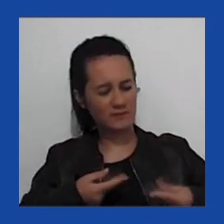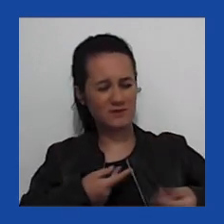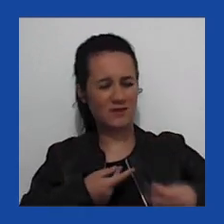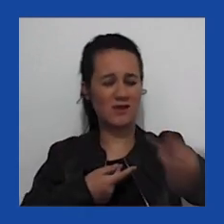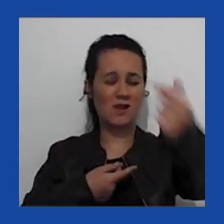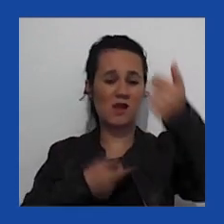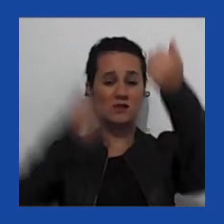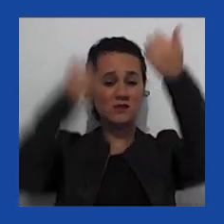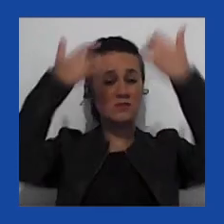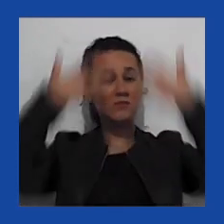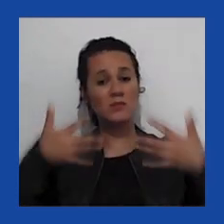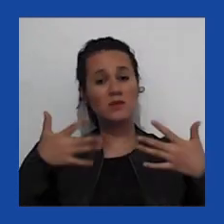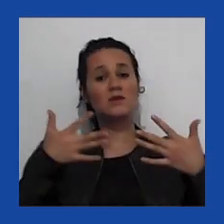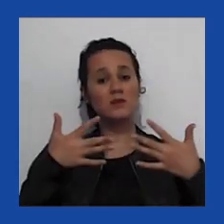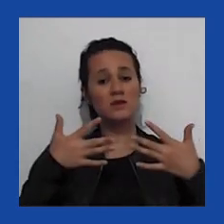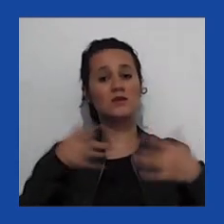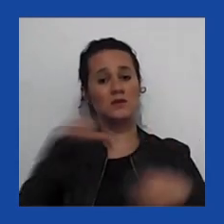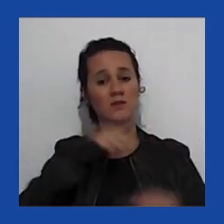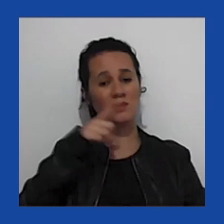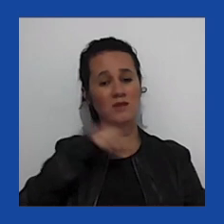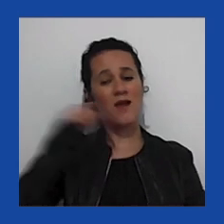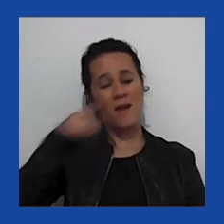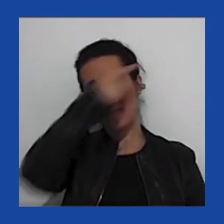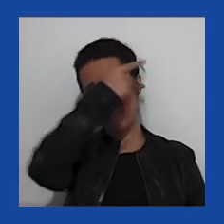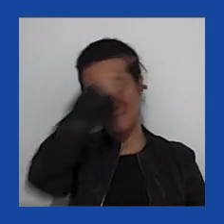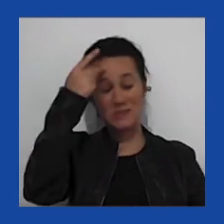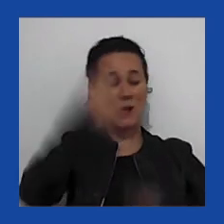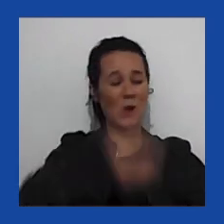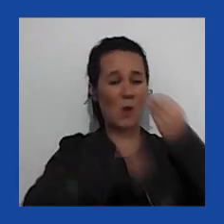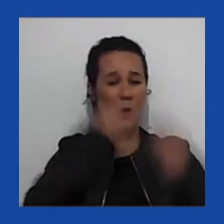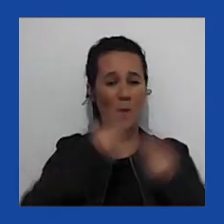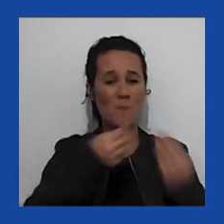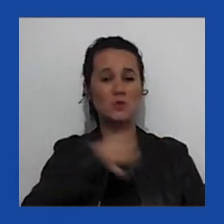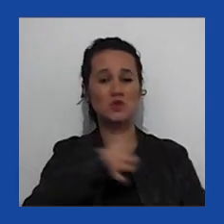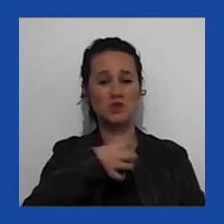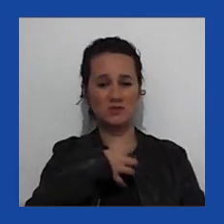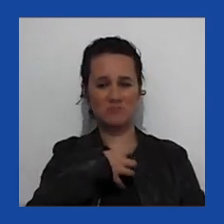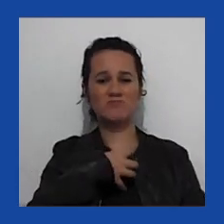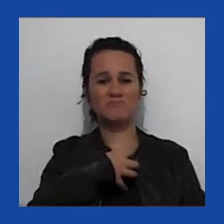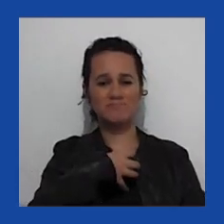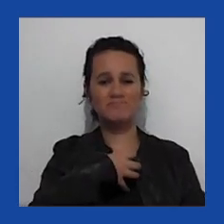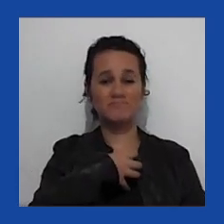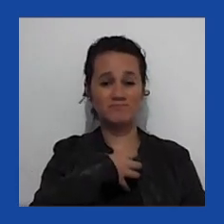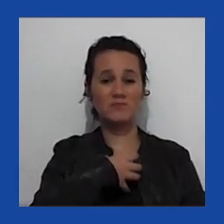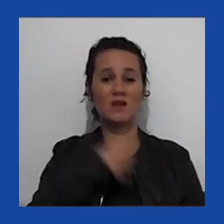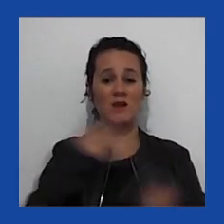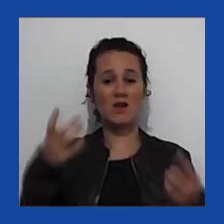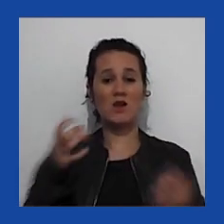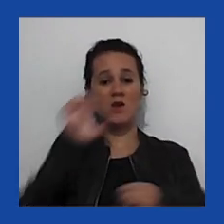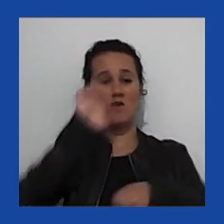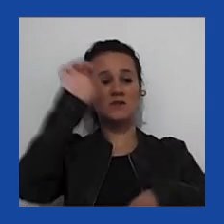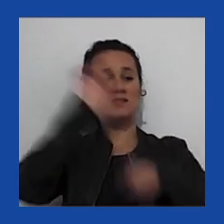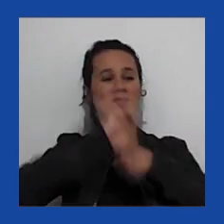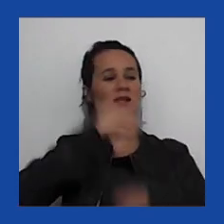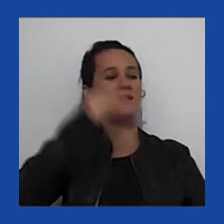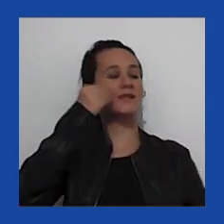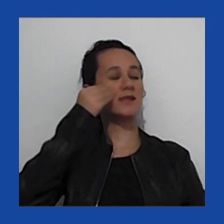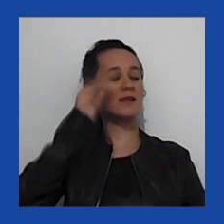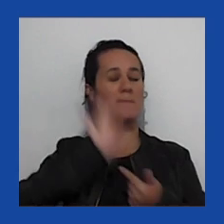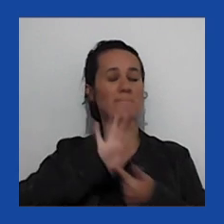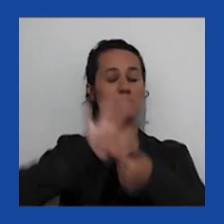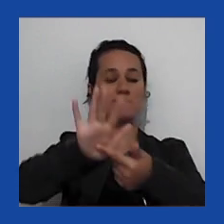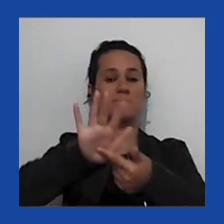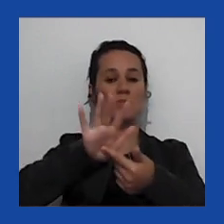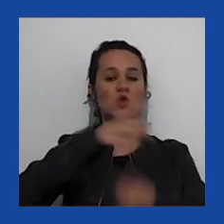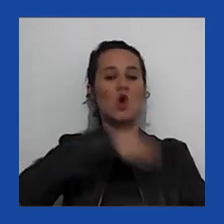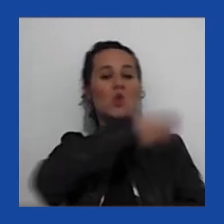sobre esses populistas autoritários, como os tradicionalistas. Eles estão levantando bandeiras tradicionais dos